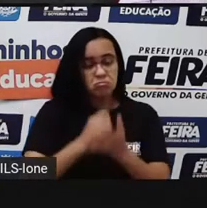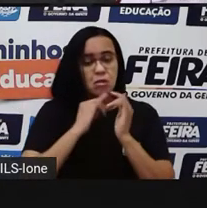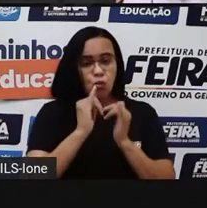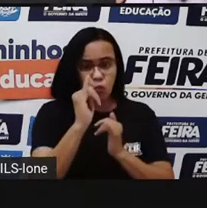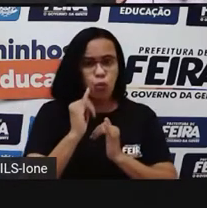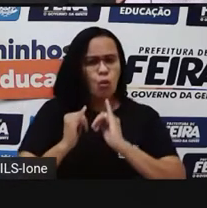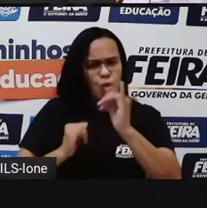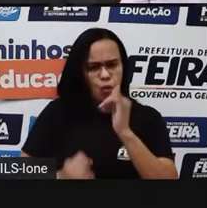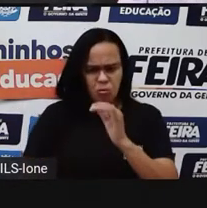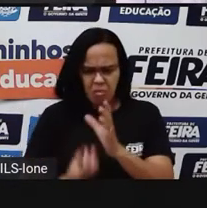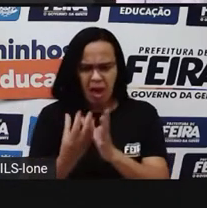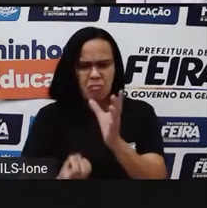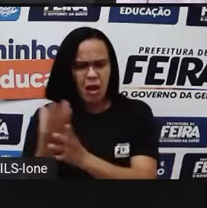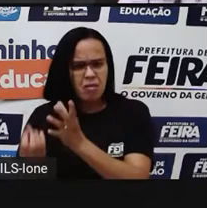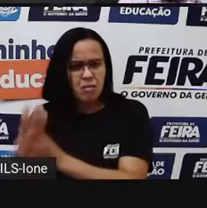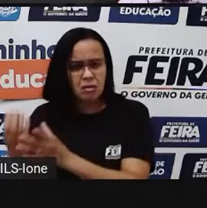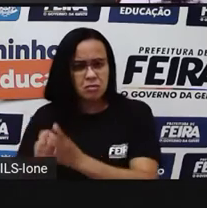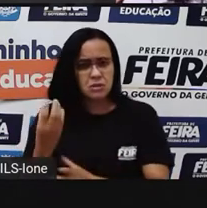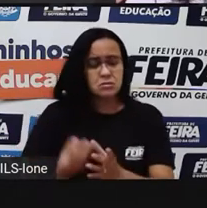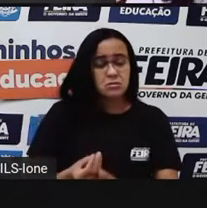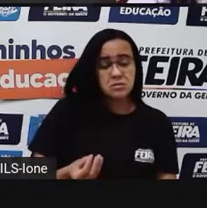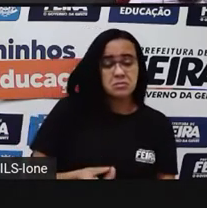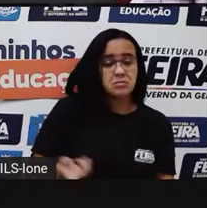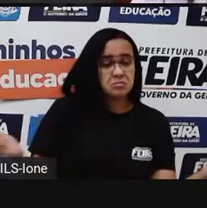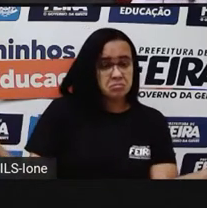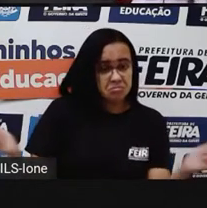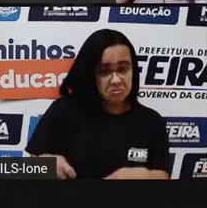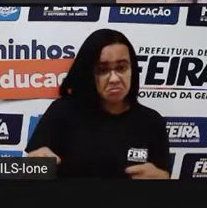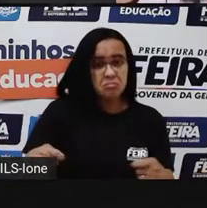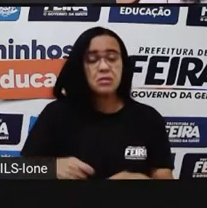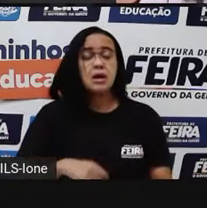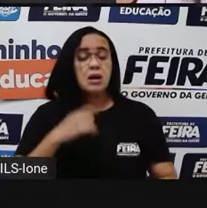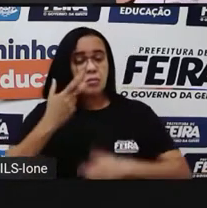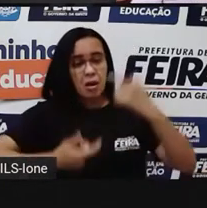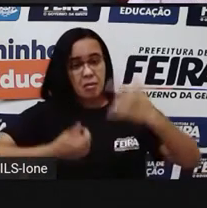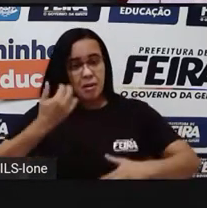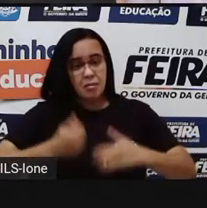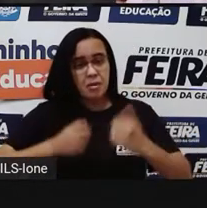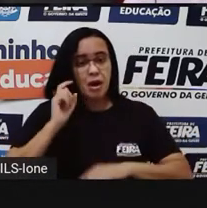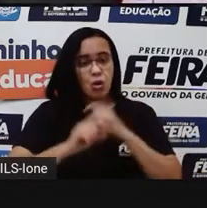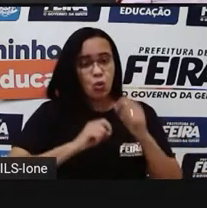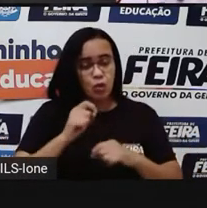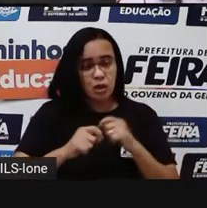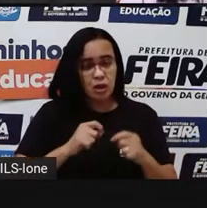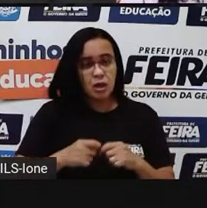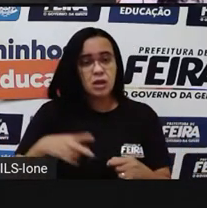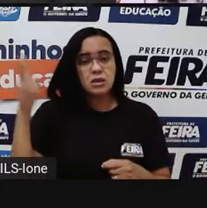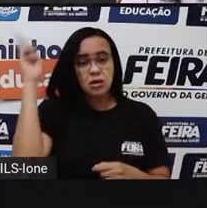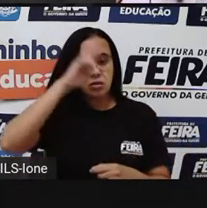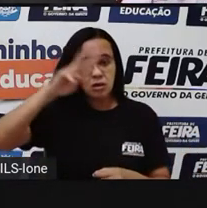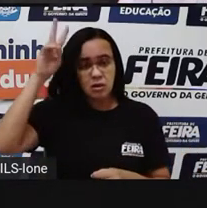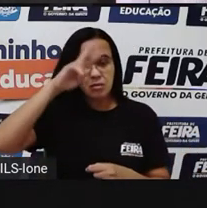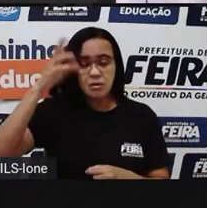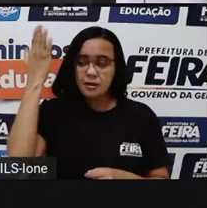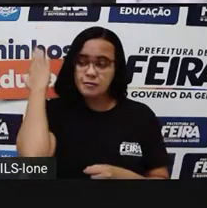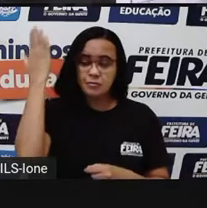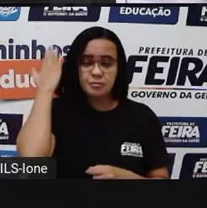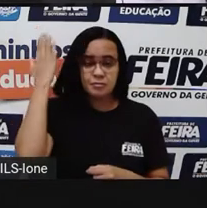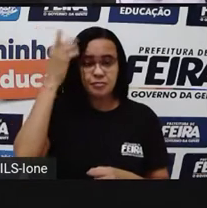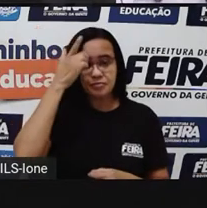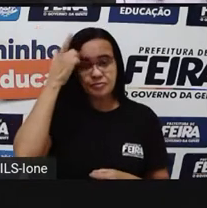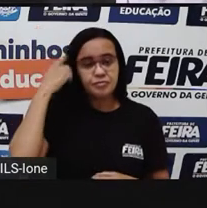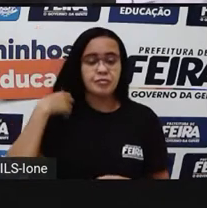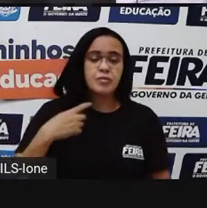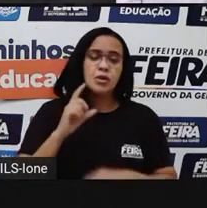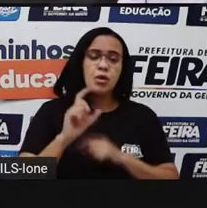tentam explicar algumas coisas. E aí, relembrando do que nós já vimos nas aulas anteriores, do que é